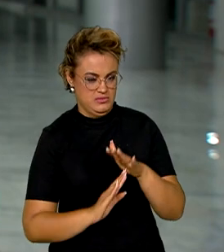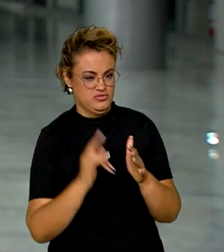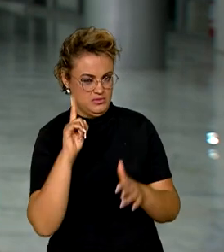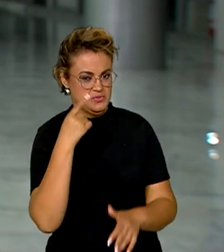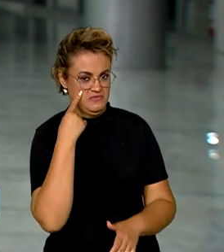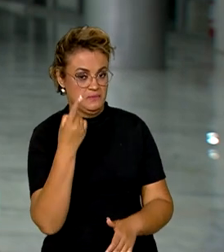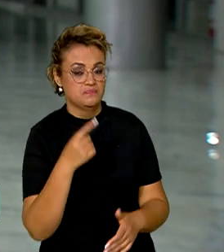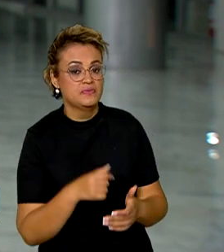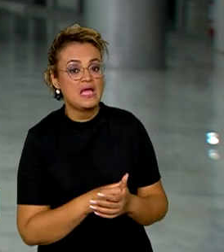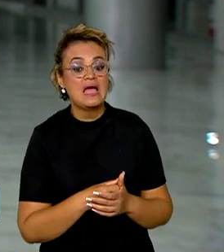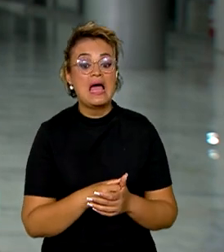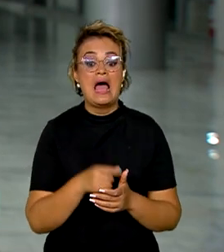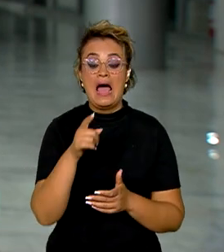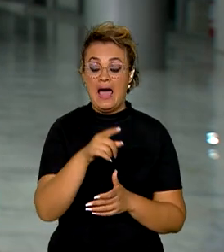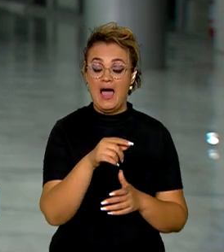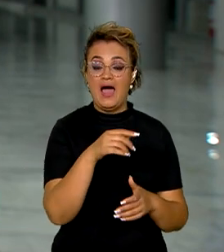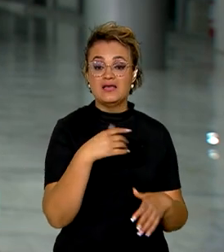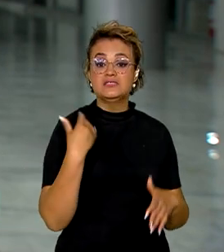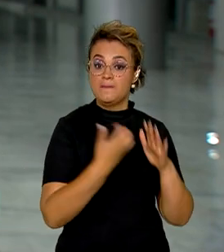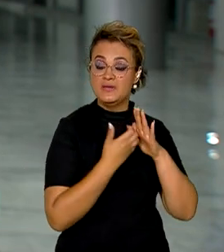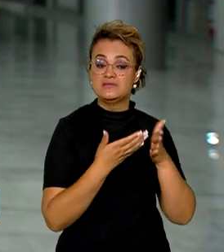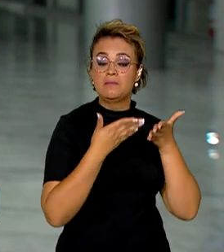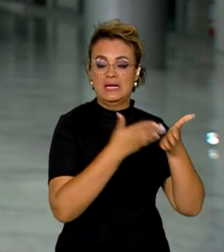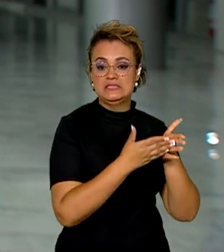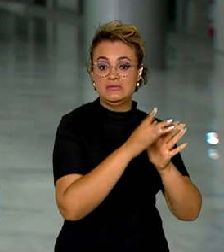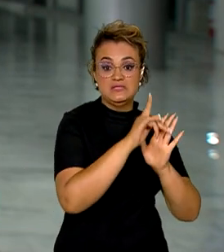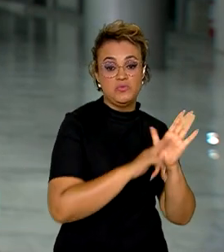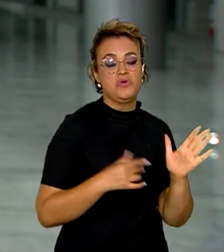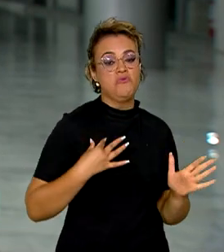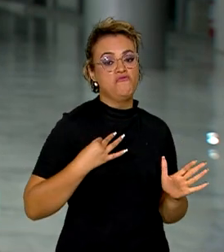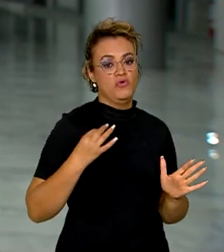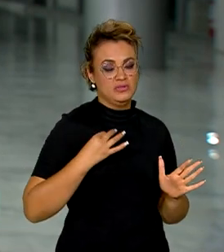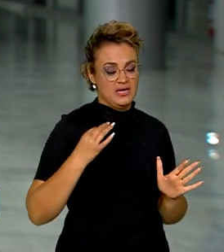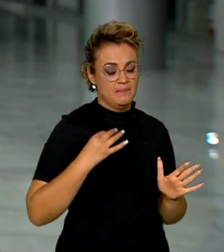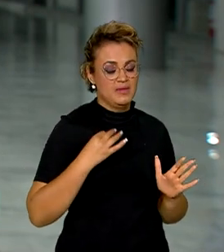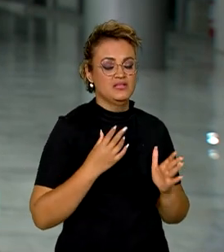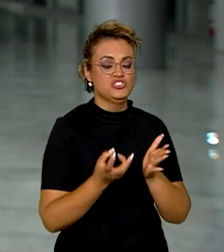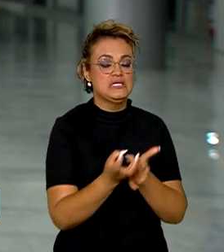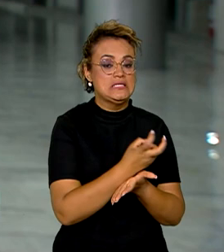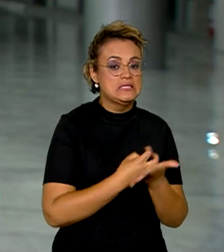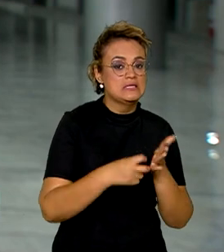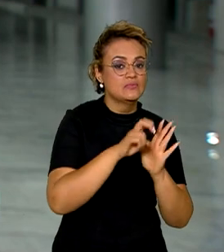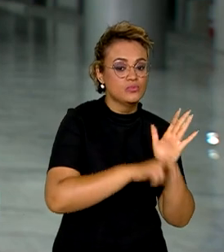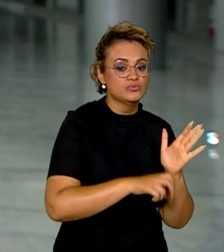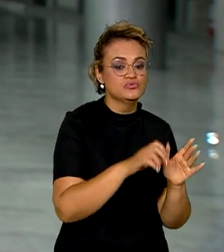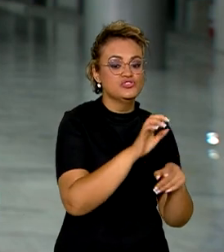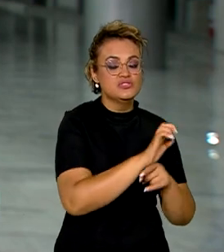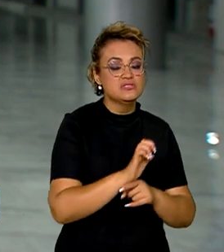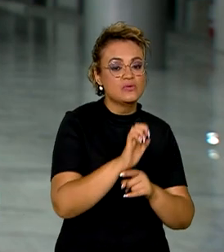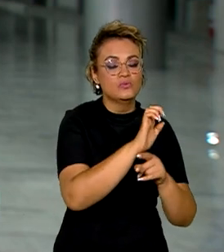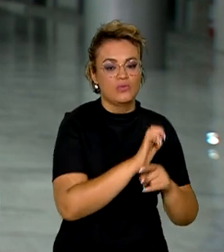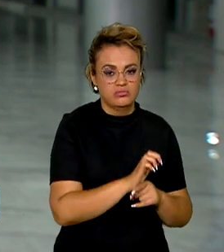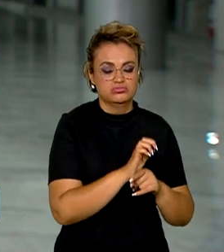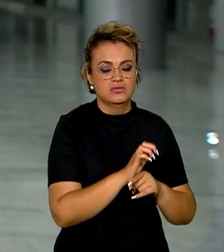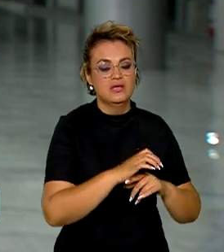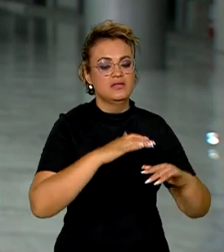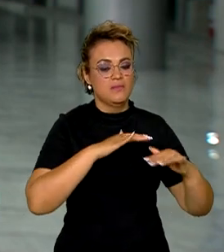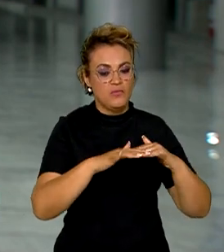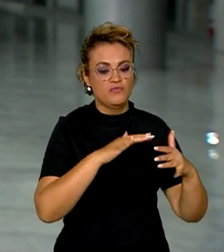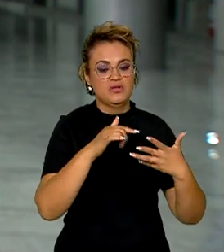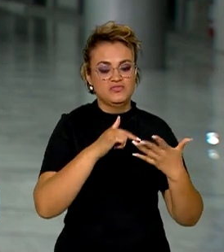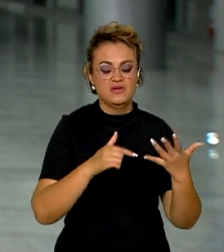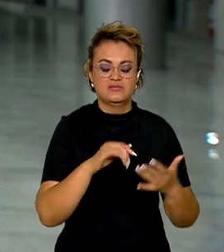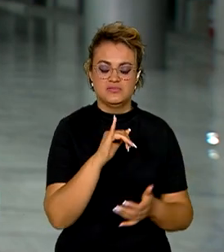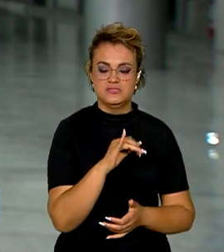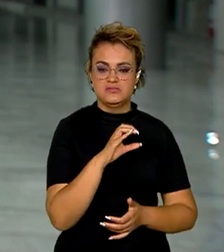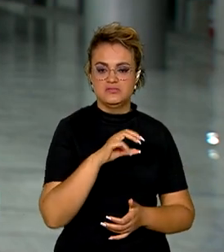devem aderir ao programa voluntariamente e recolherem os tributos estaduais, que é a circulação de mercadorias e serviços,